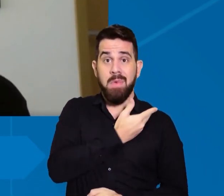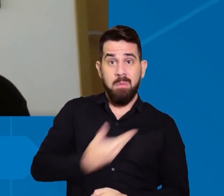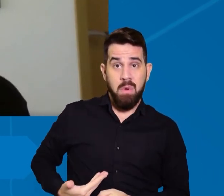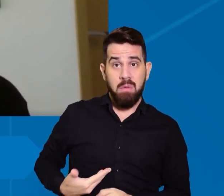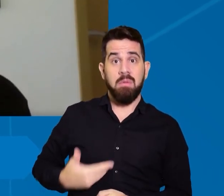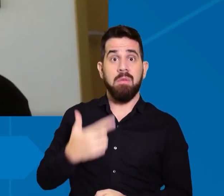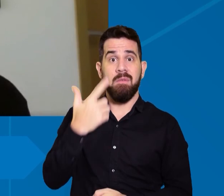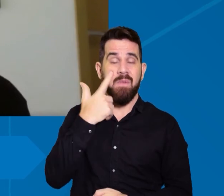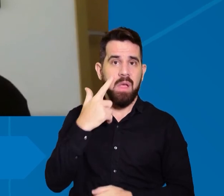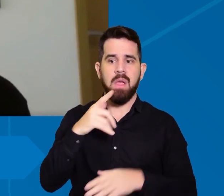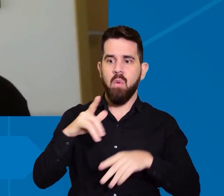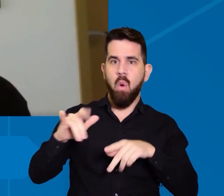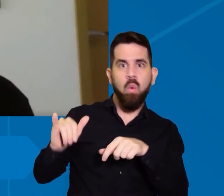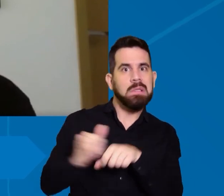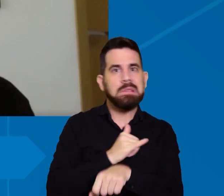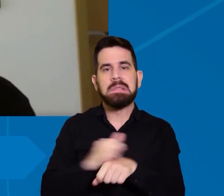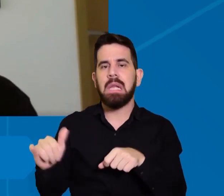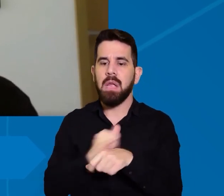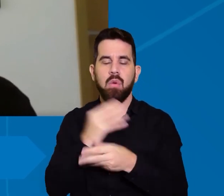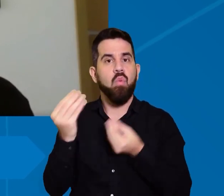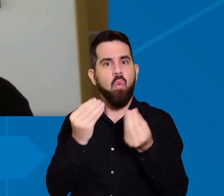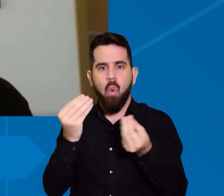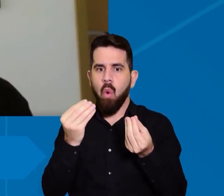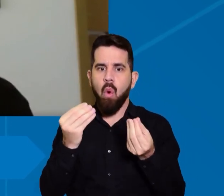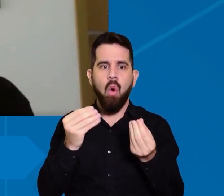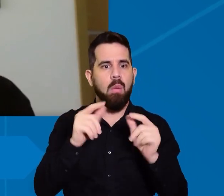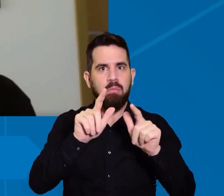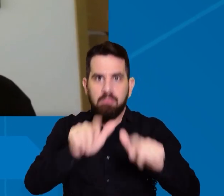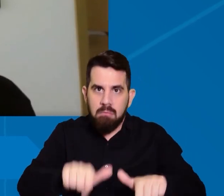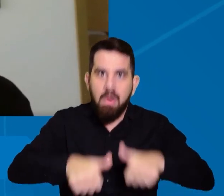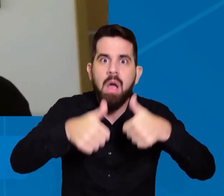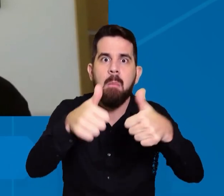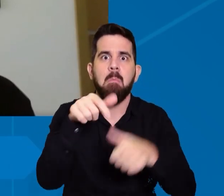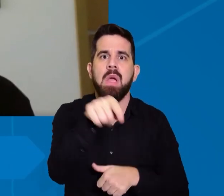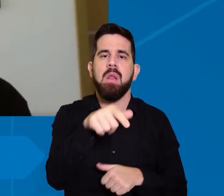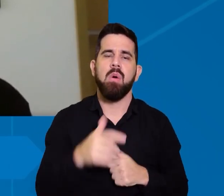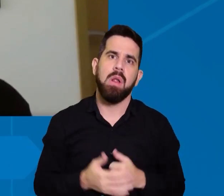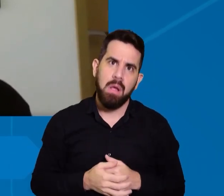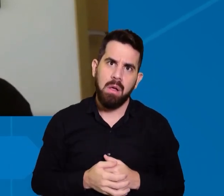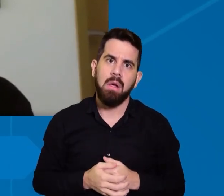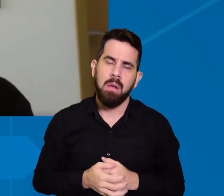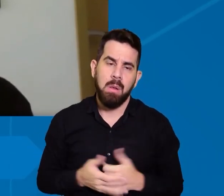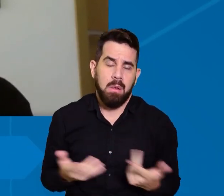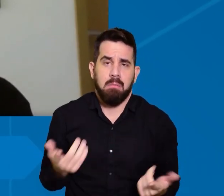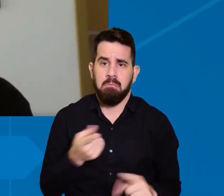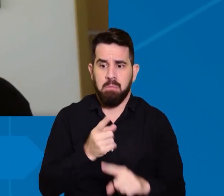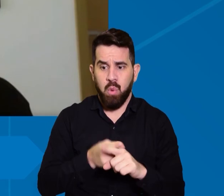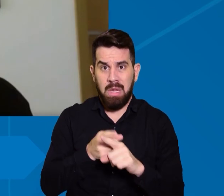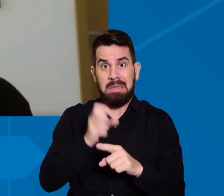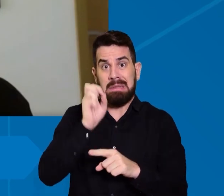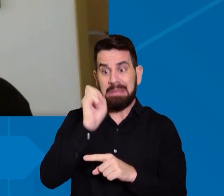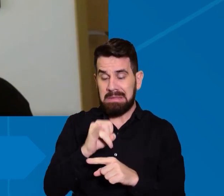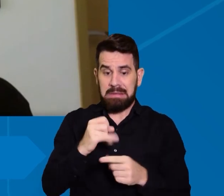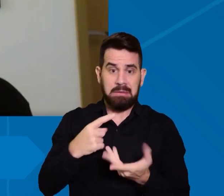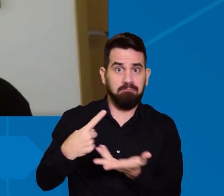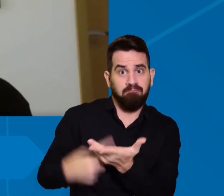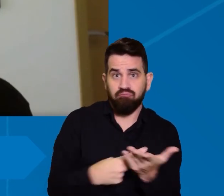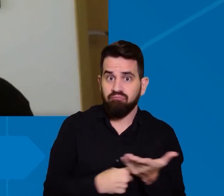utilizar estrategicamente esse dado em campo que é se você não tem essa